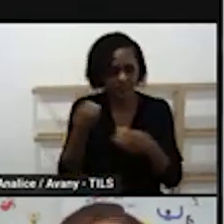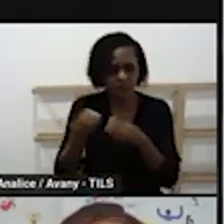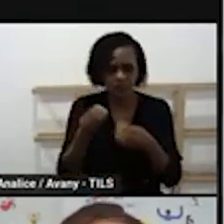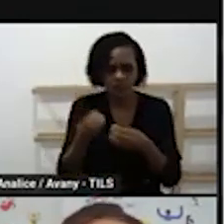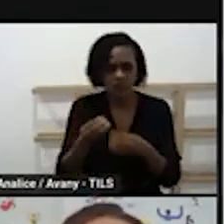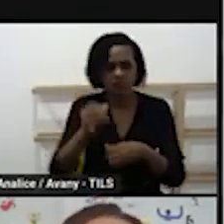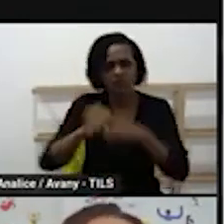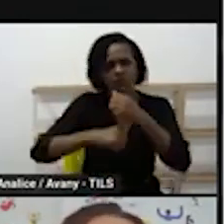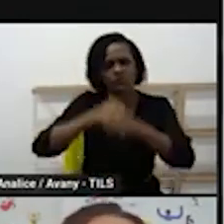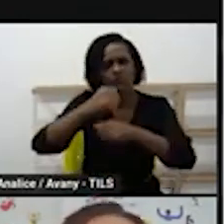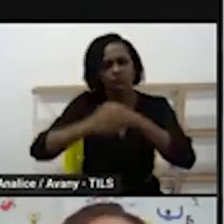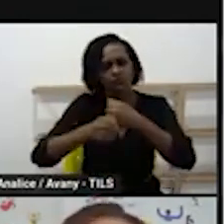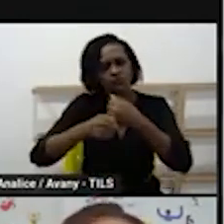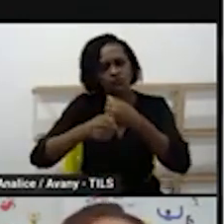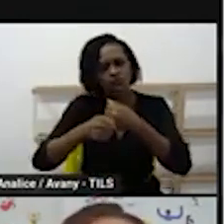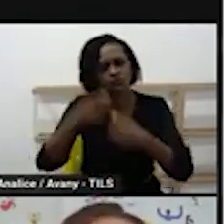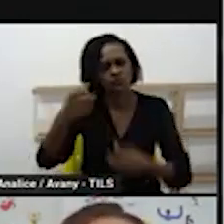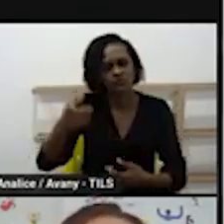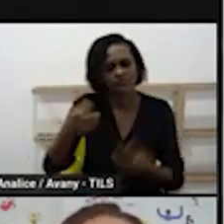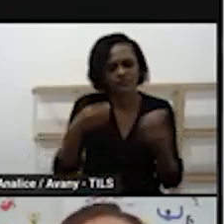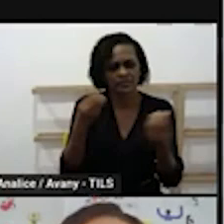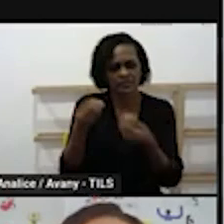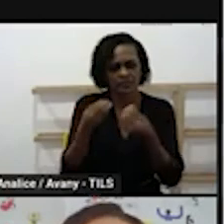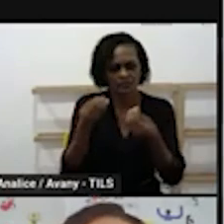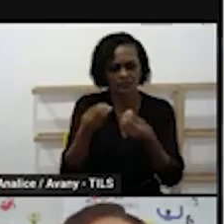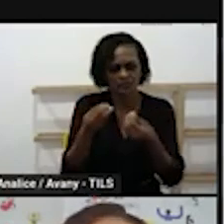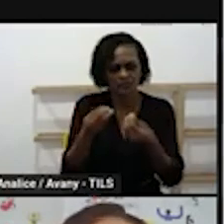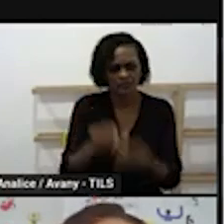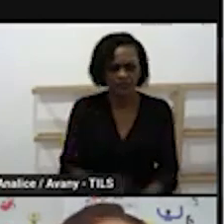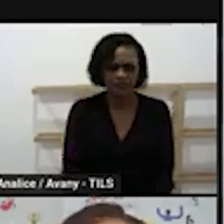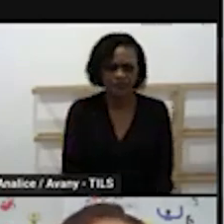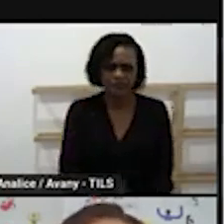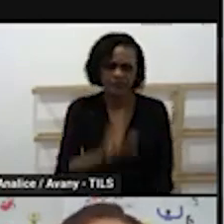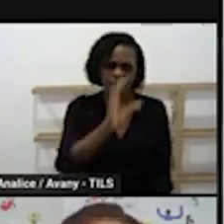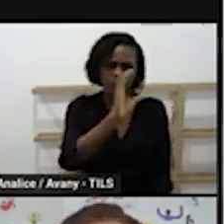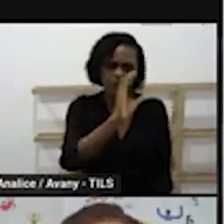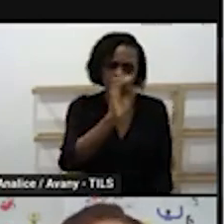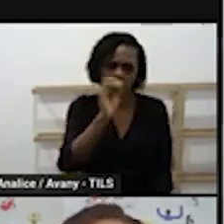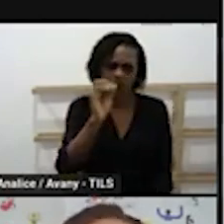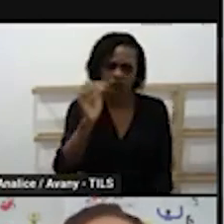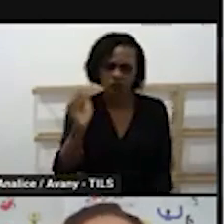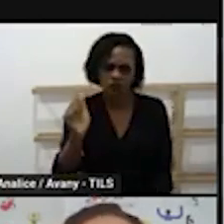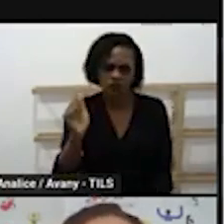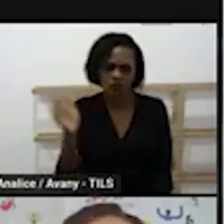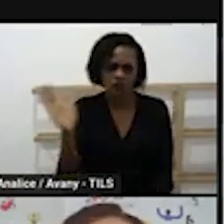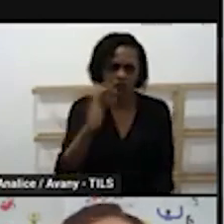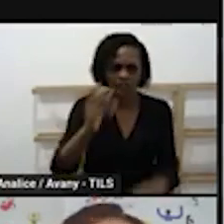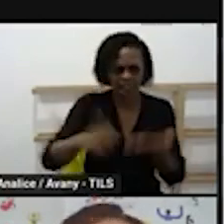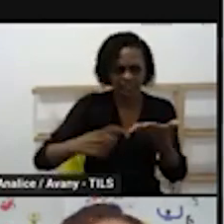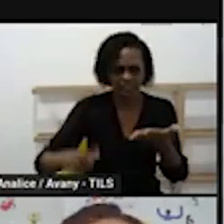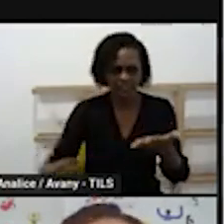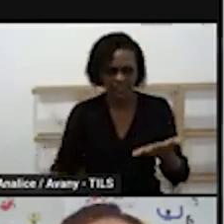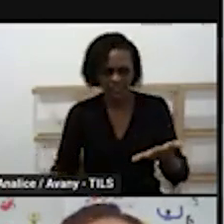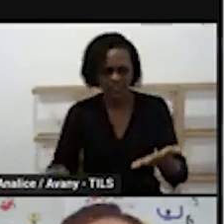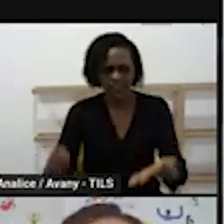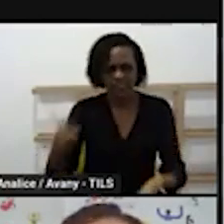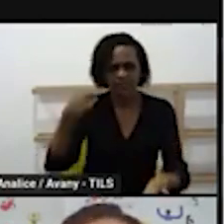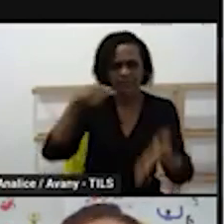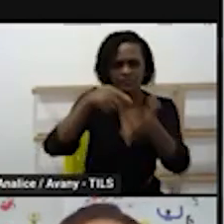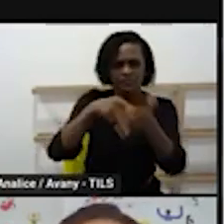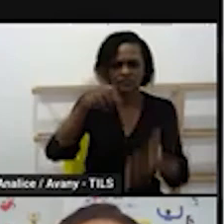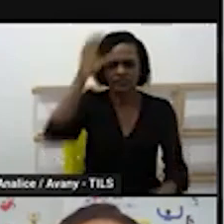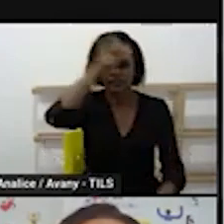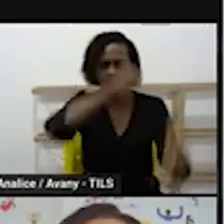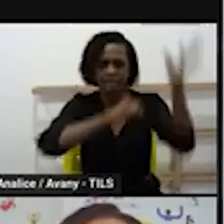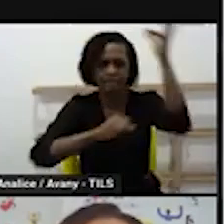construção do COA nós chamamos de COA caderno de objetivos de aprendizagem quem ainda não tem solicita a equipe